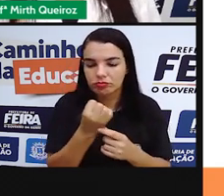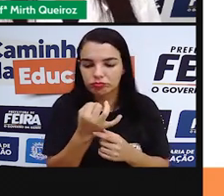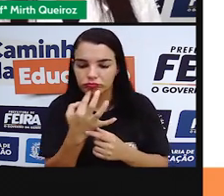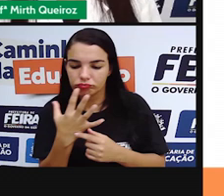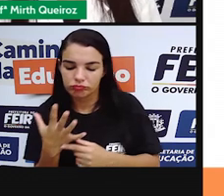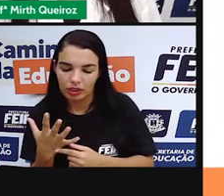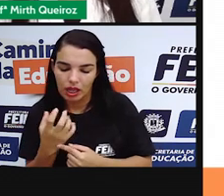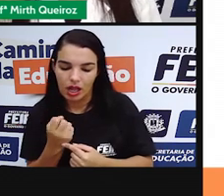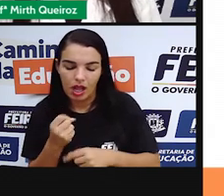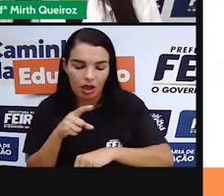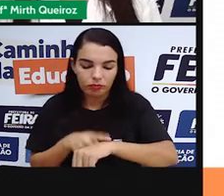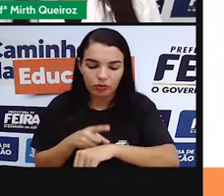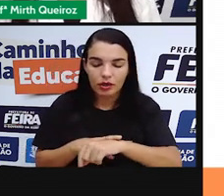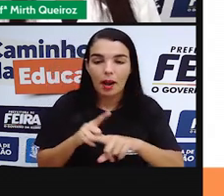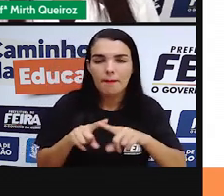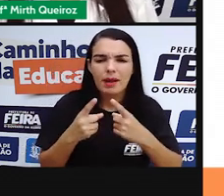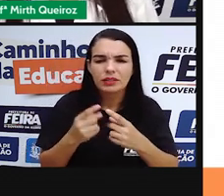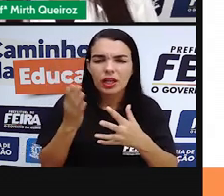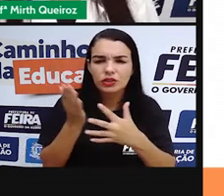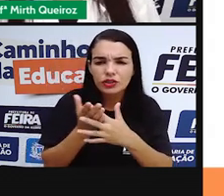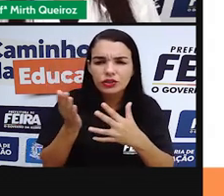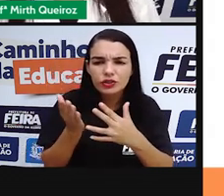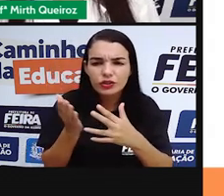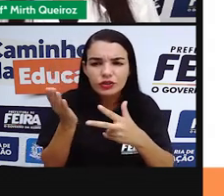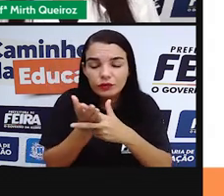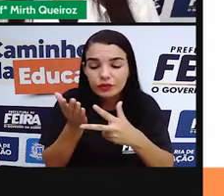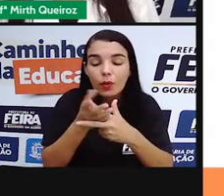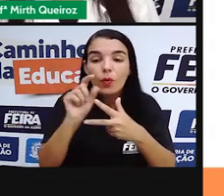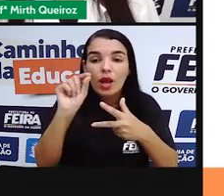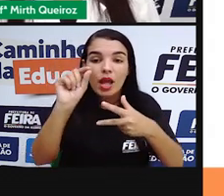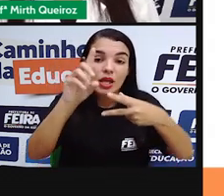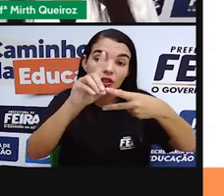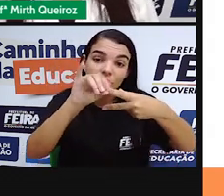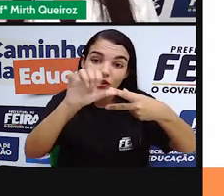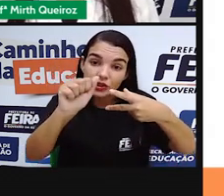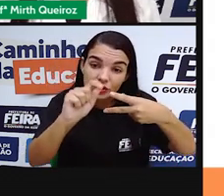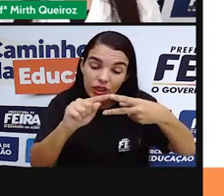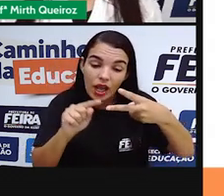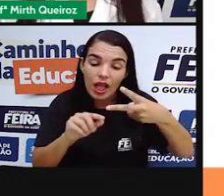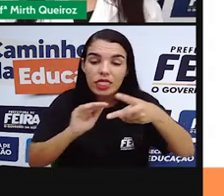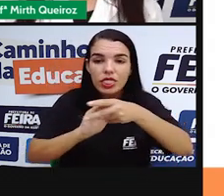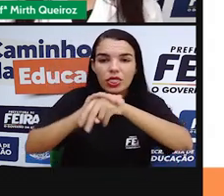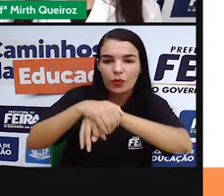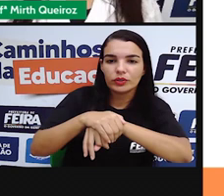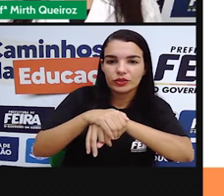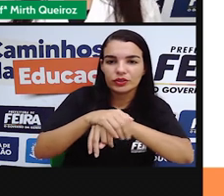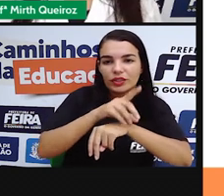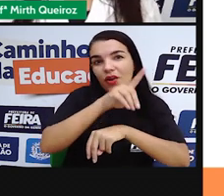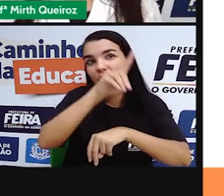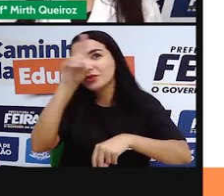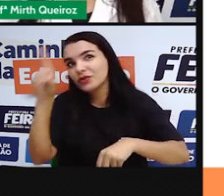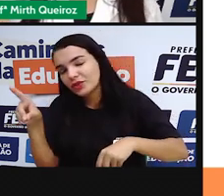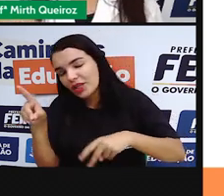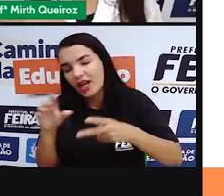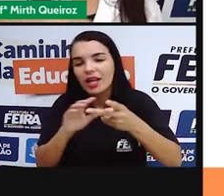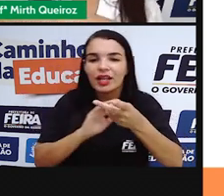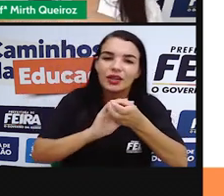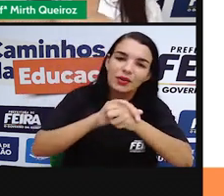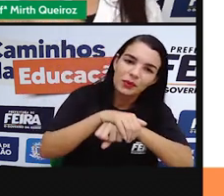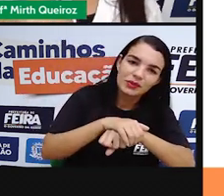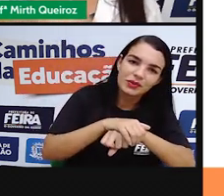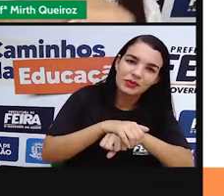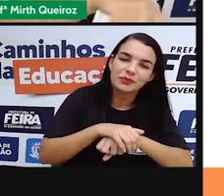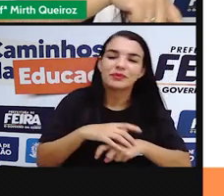Mas que é dividido entre dia e noite, essas 24 horas. E o movimento que a Lua faz, que é o movimento de